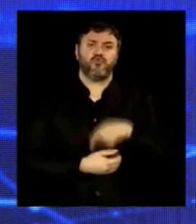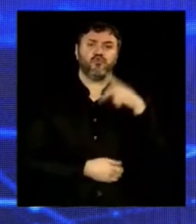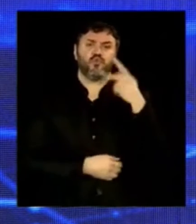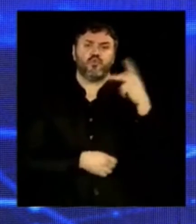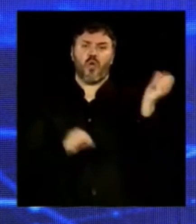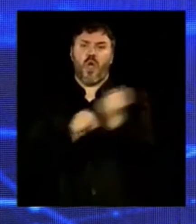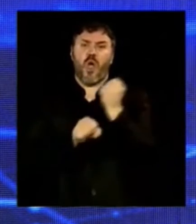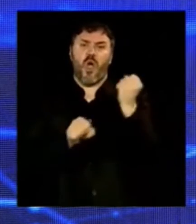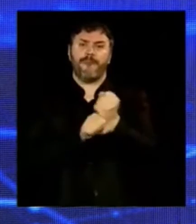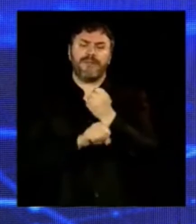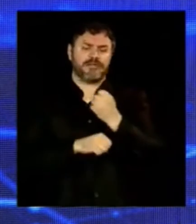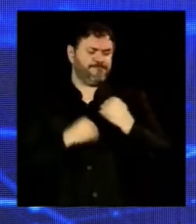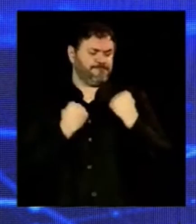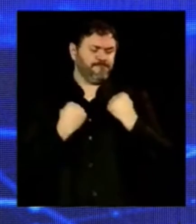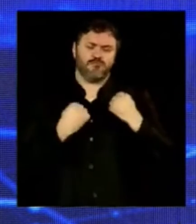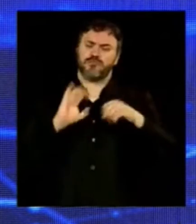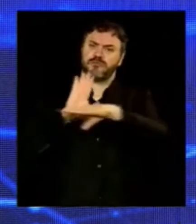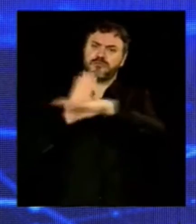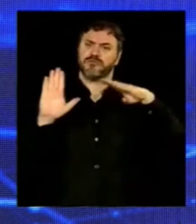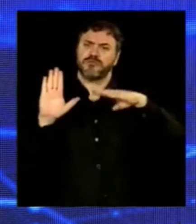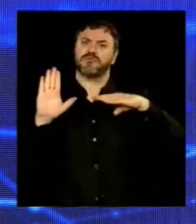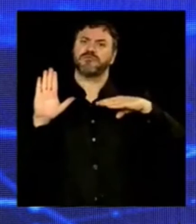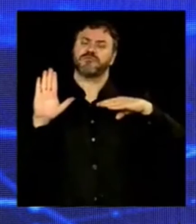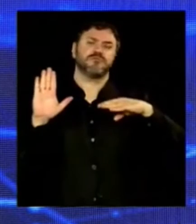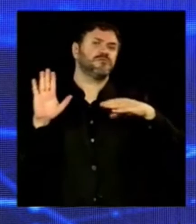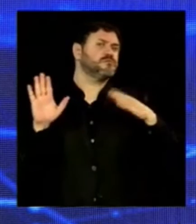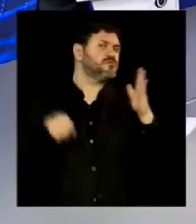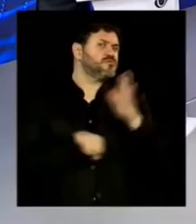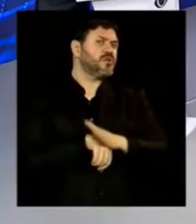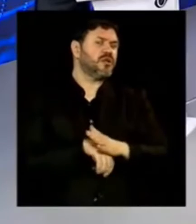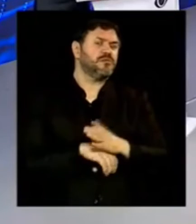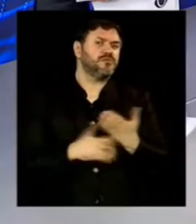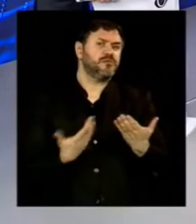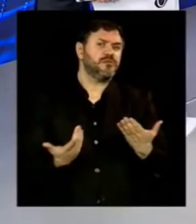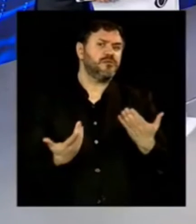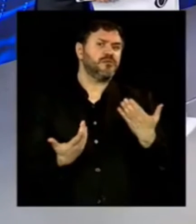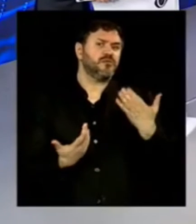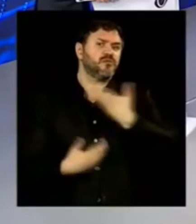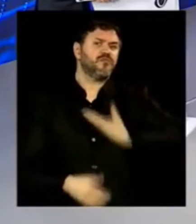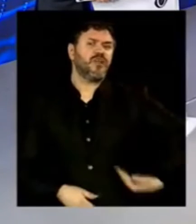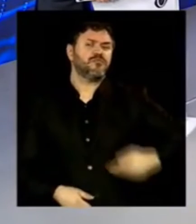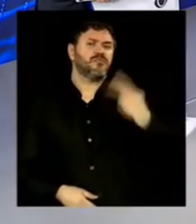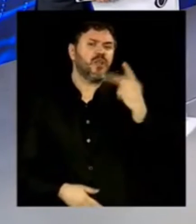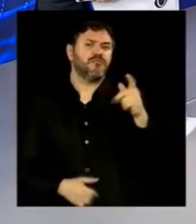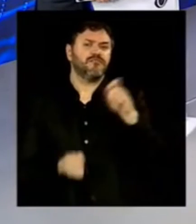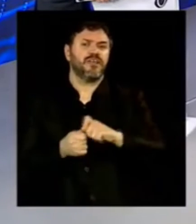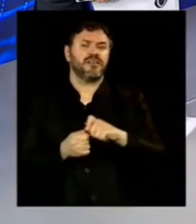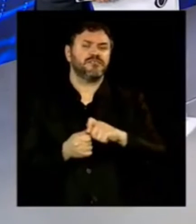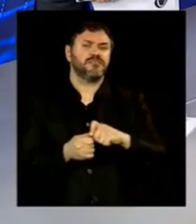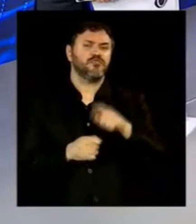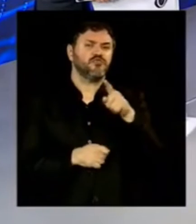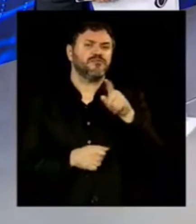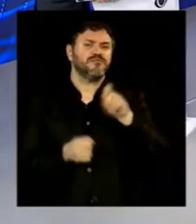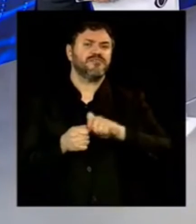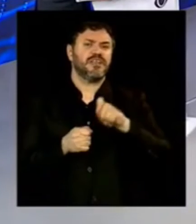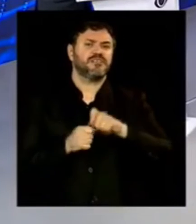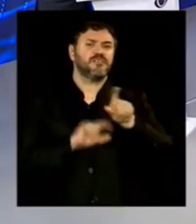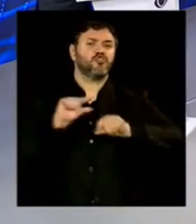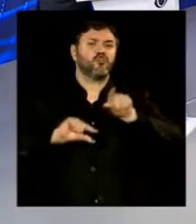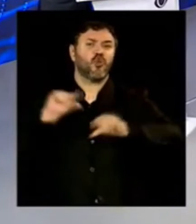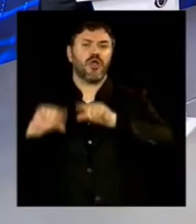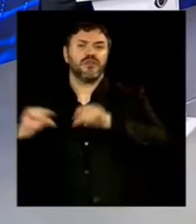Sul ou da metade sul do Rio Grande do Sul que o governo Leite fez? O senhor fez escolhas. O senhor fez escolhas.